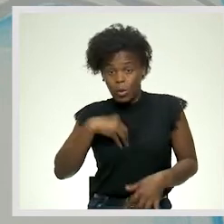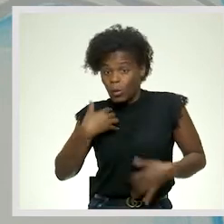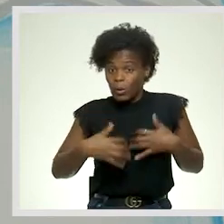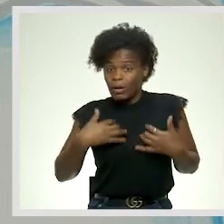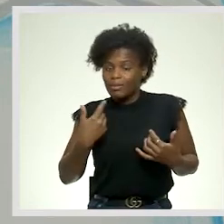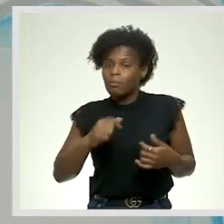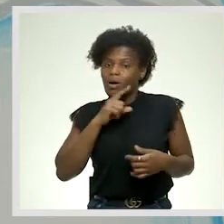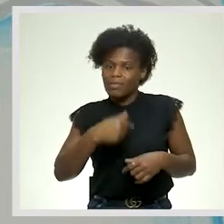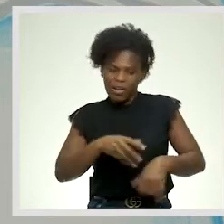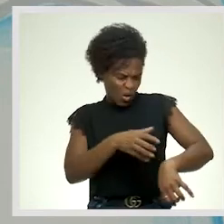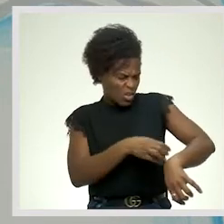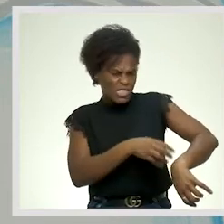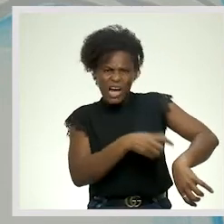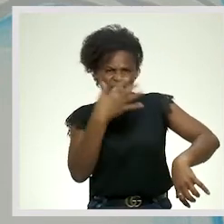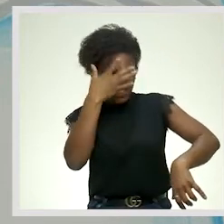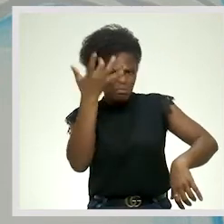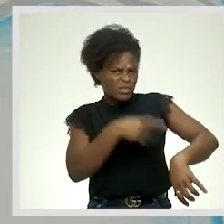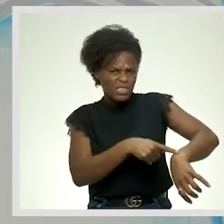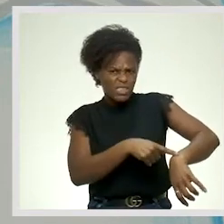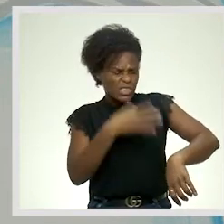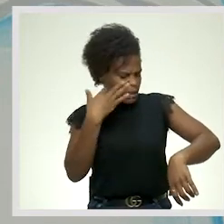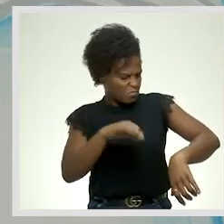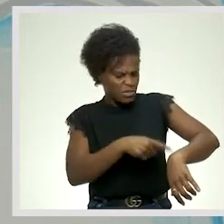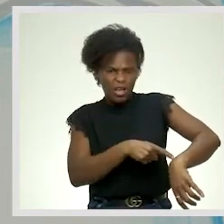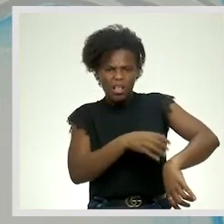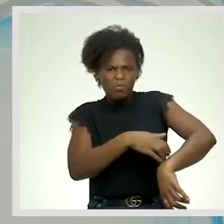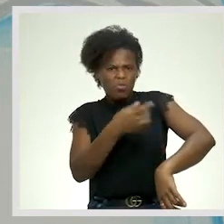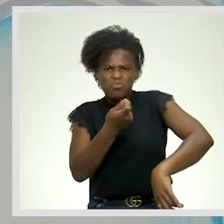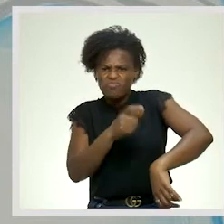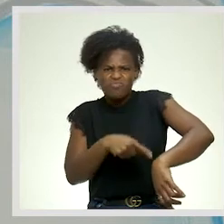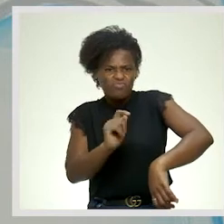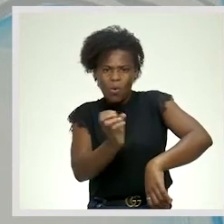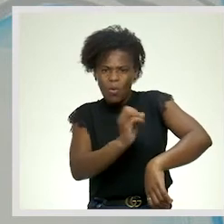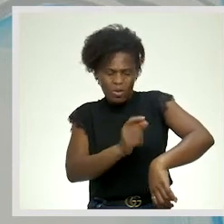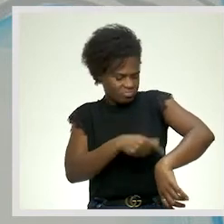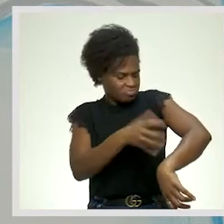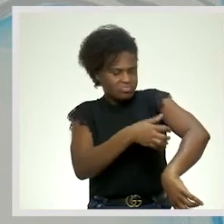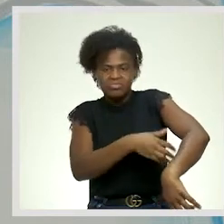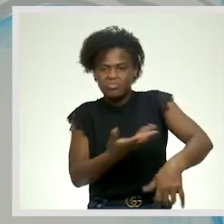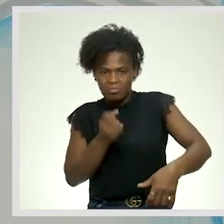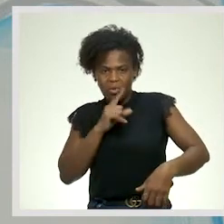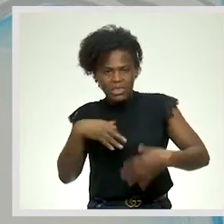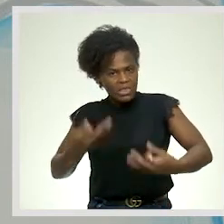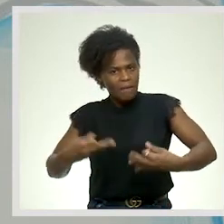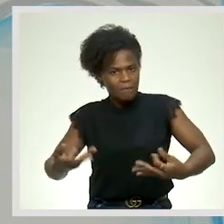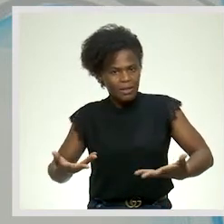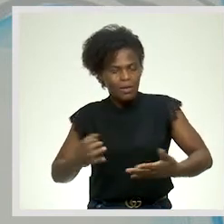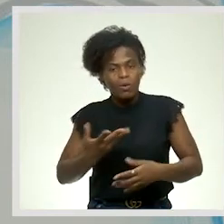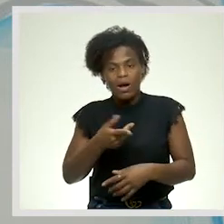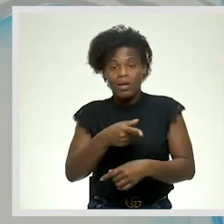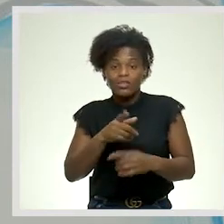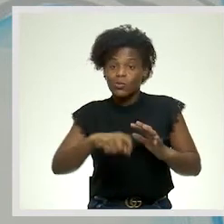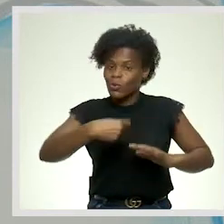Coçar isso sim, é coisa de um segundo ou menos. Isso sempre você pode fazer. E quando você utiliza esse